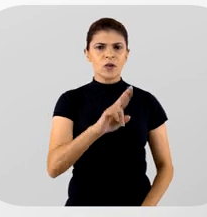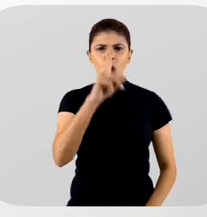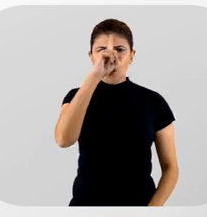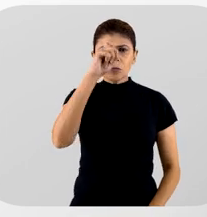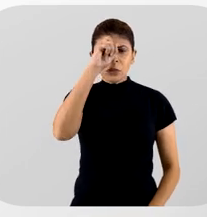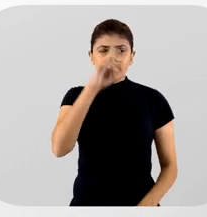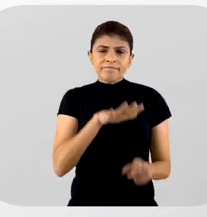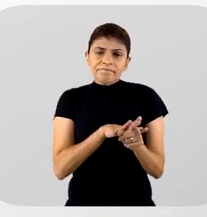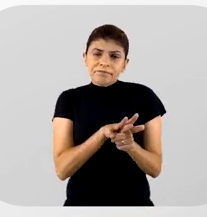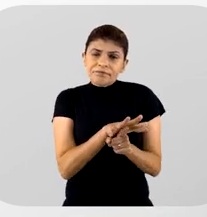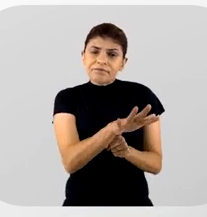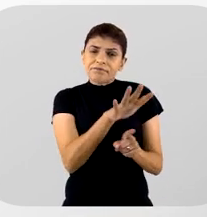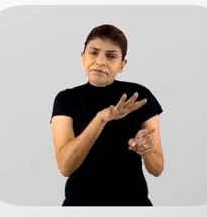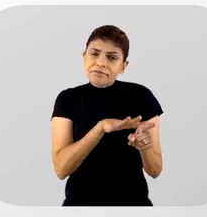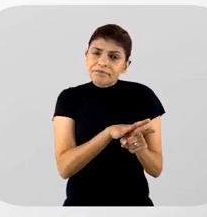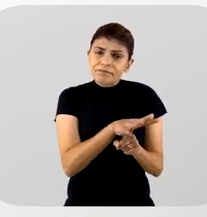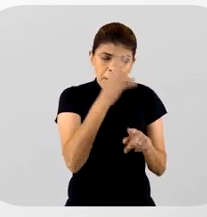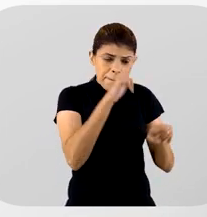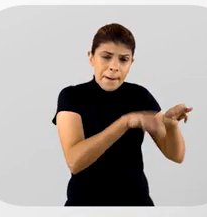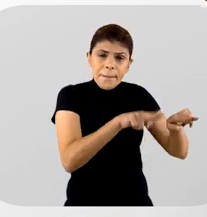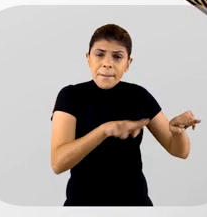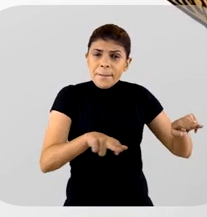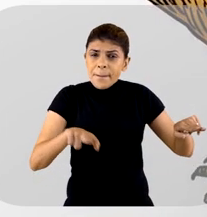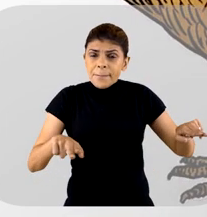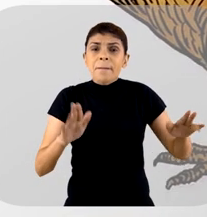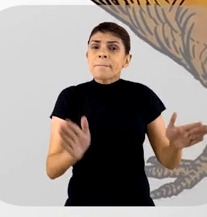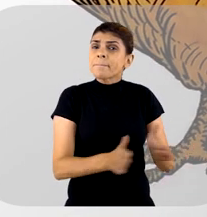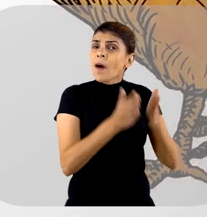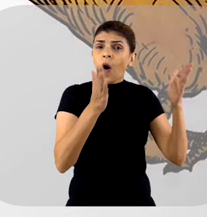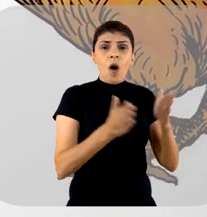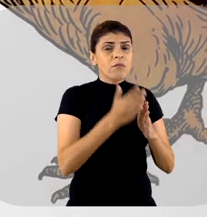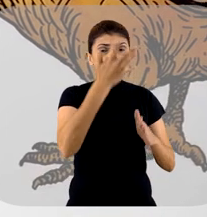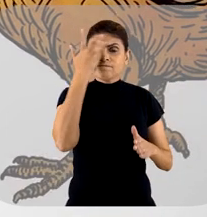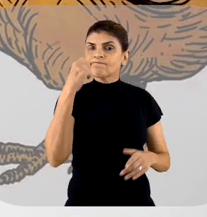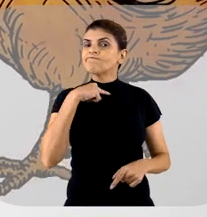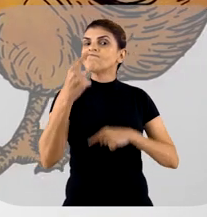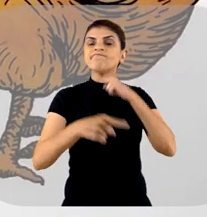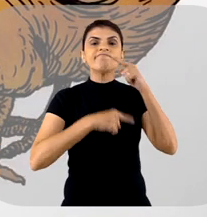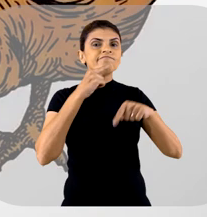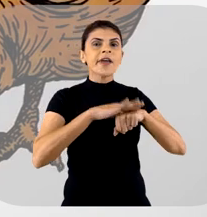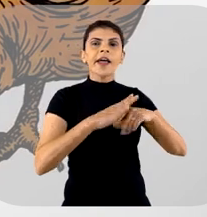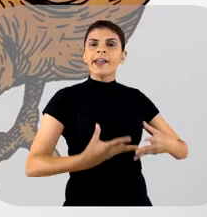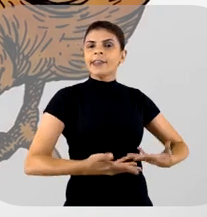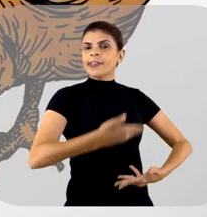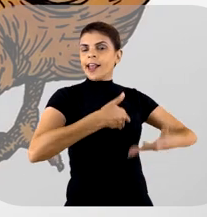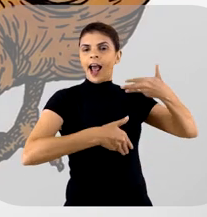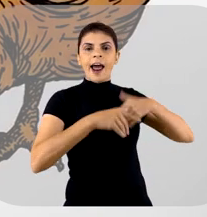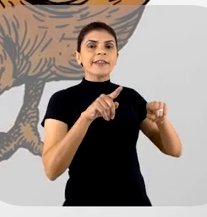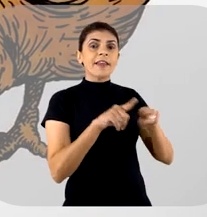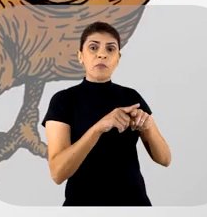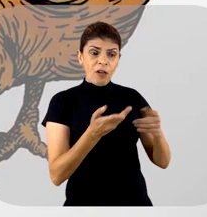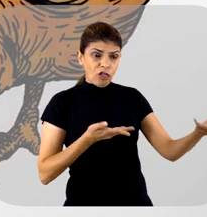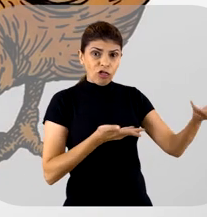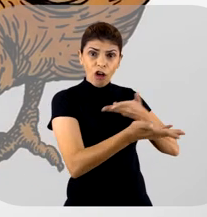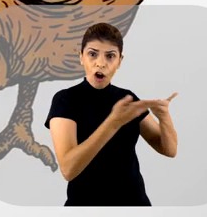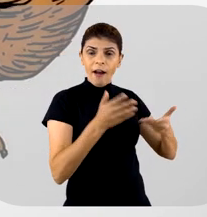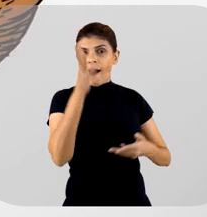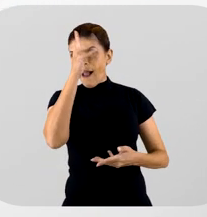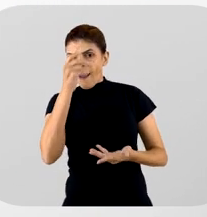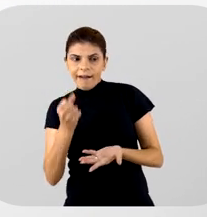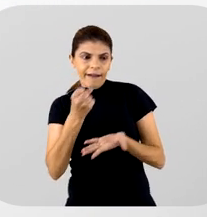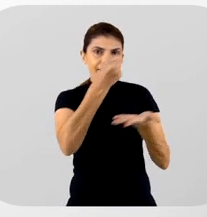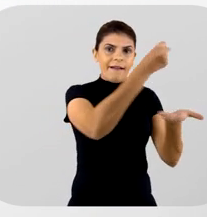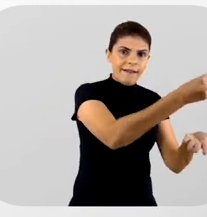Mas os hospitais viviam na pobreza e, na maioria das vezes, os tratamentos não iam além da canja de galinha e da